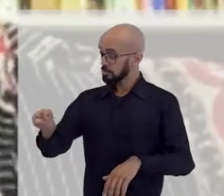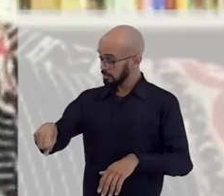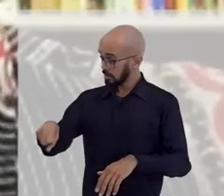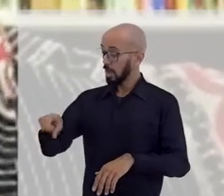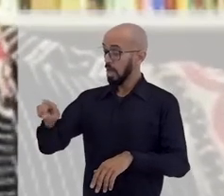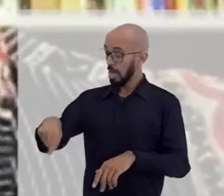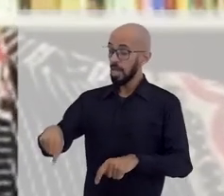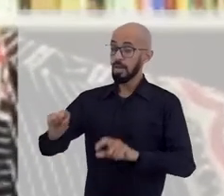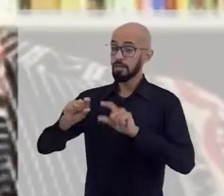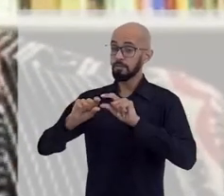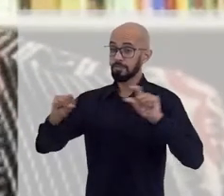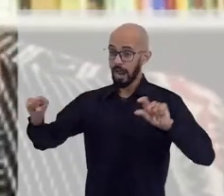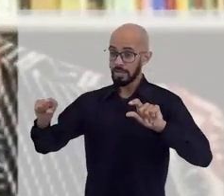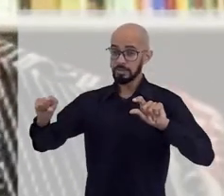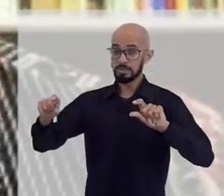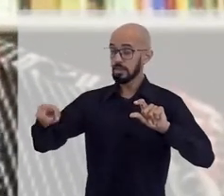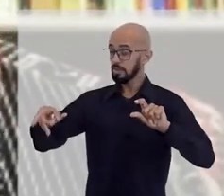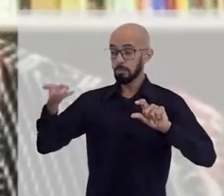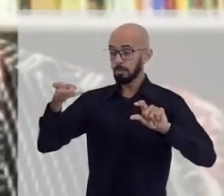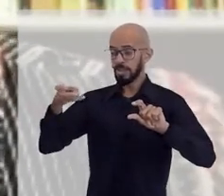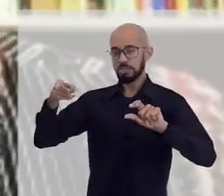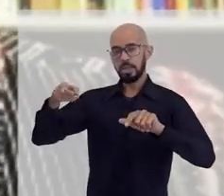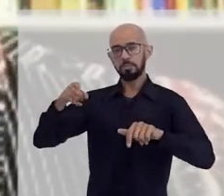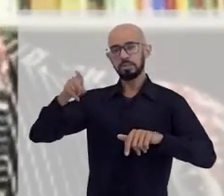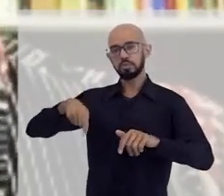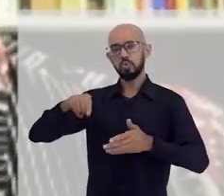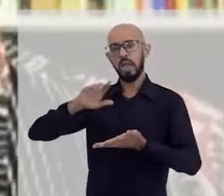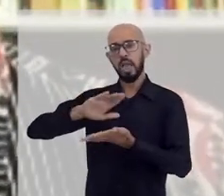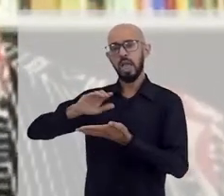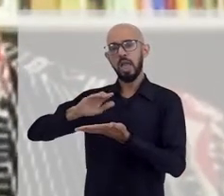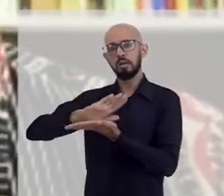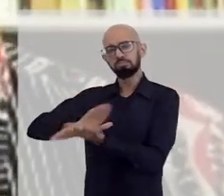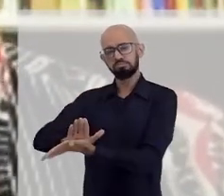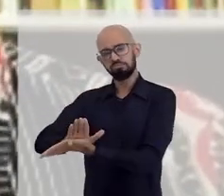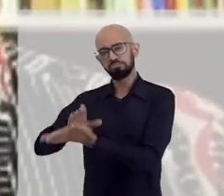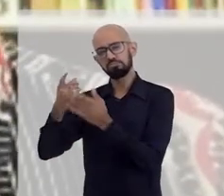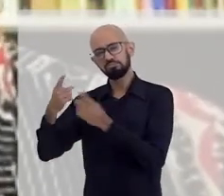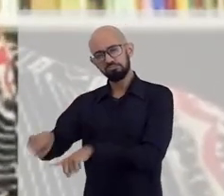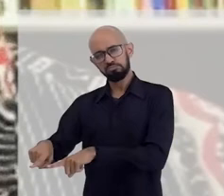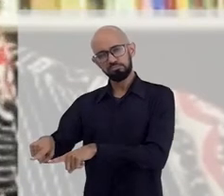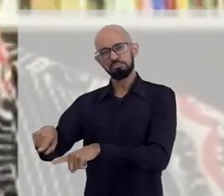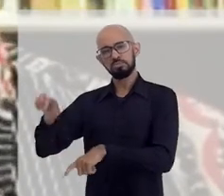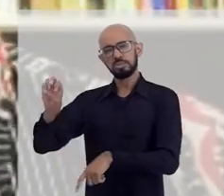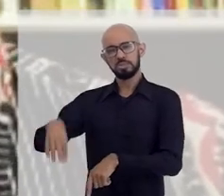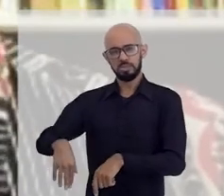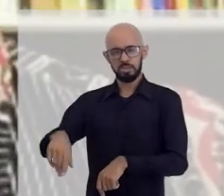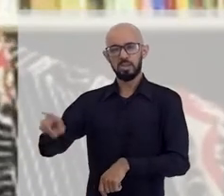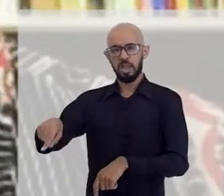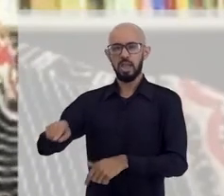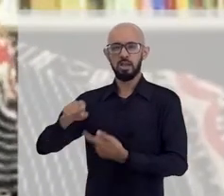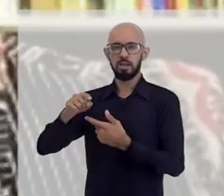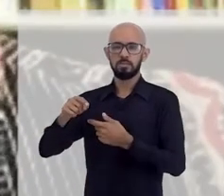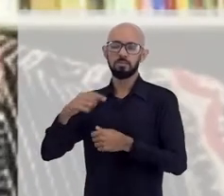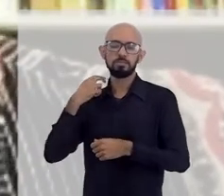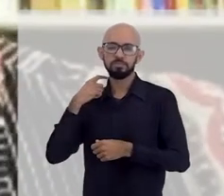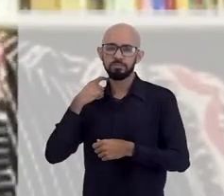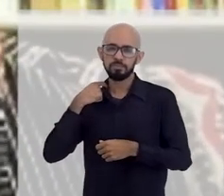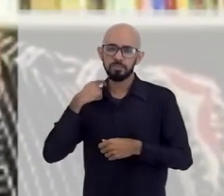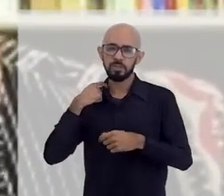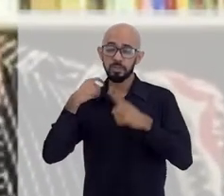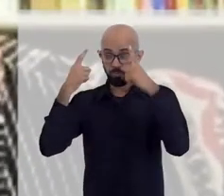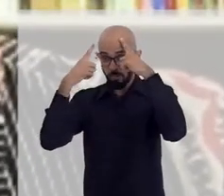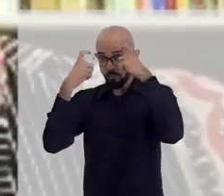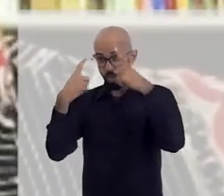e essas coisas que as pessoas falam que não se dão conta do quão isso é ofensivo e do quão isso é extremamente agressivo e